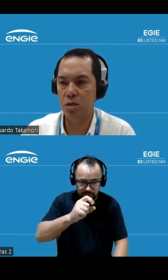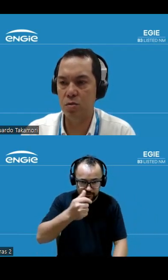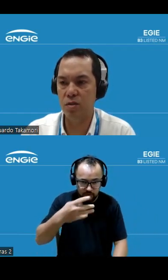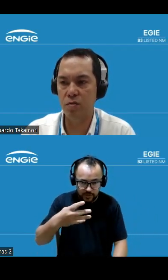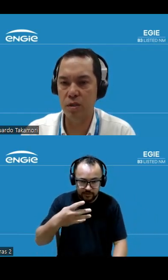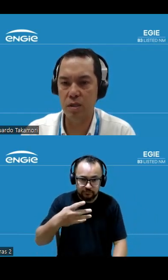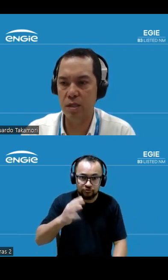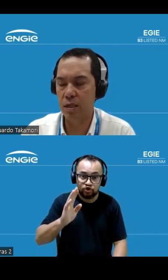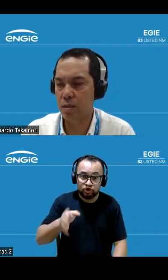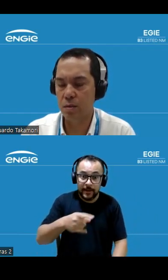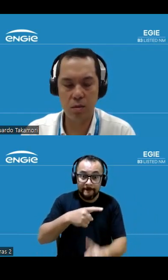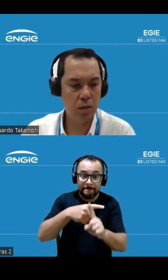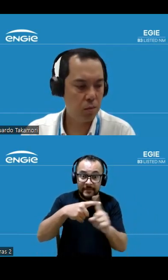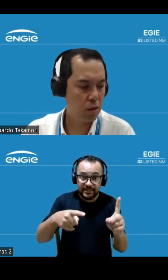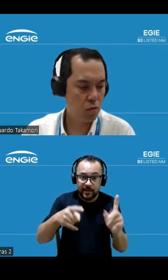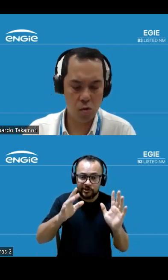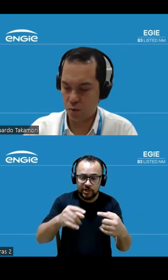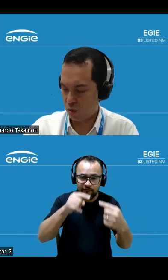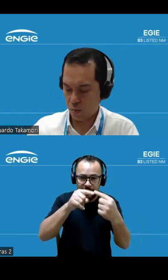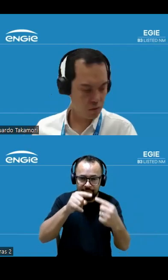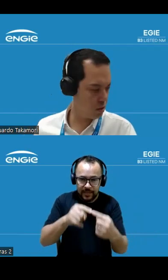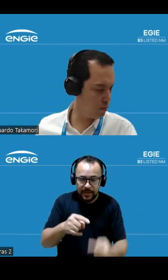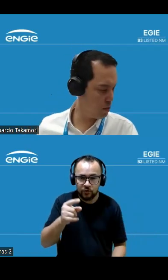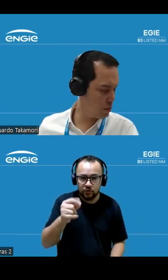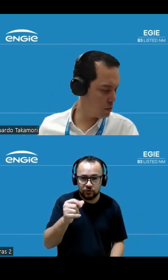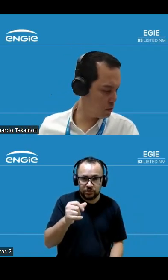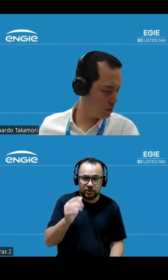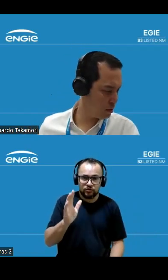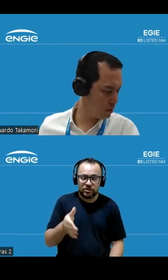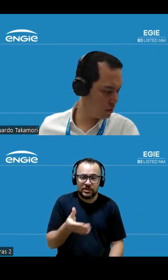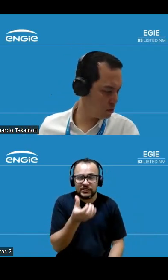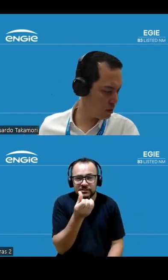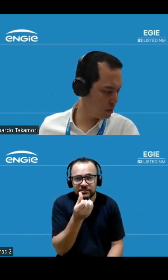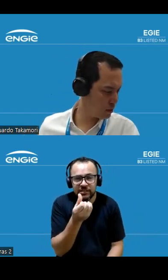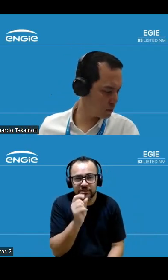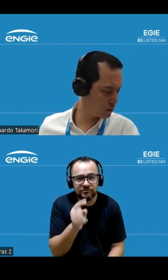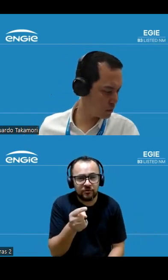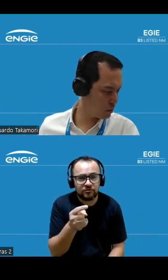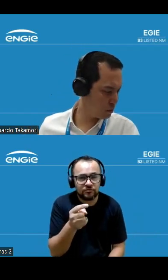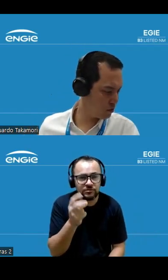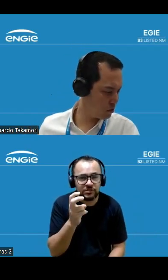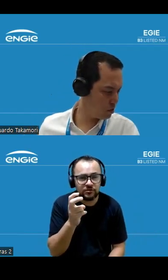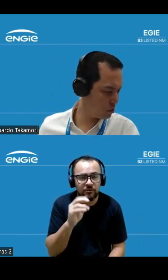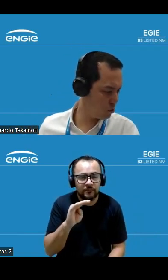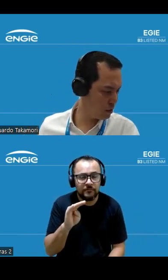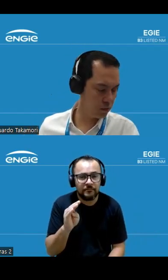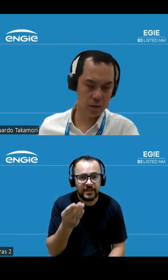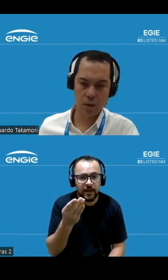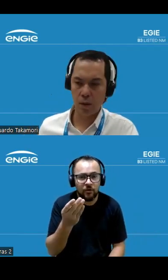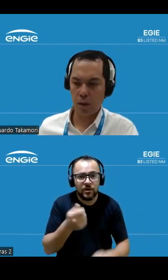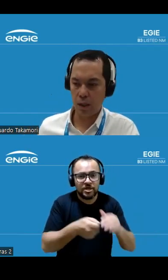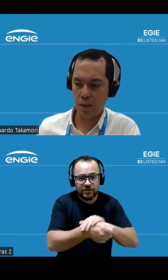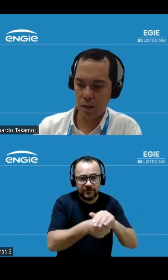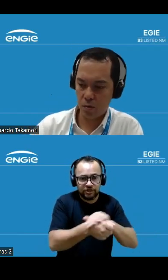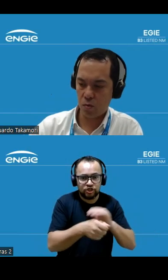metade disso já foi endereçada temos algo como 5,6 bilhões já investidos no ano